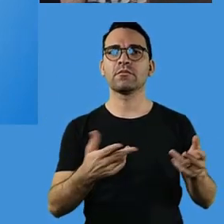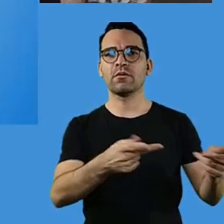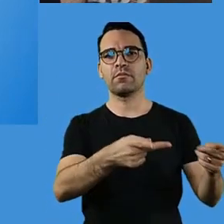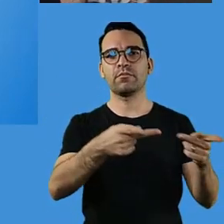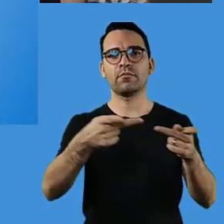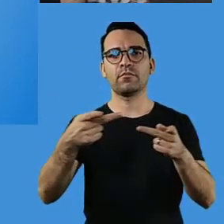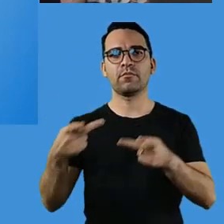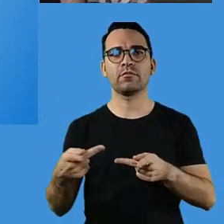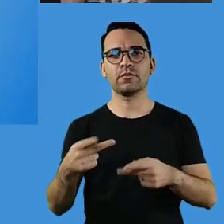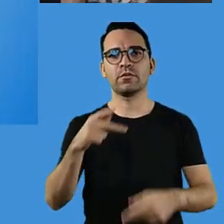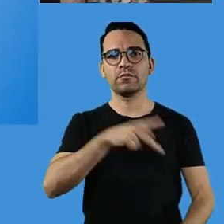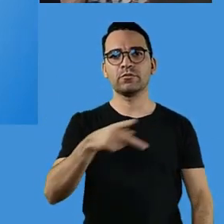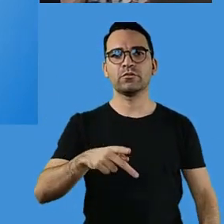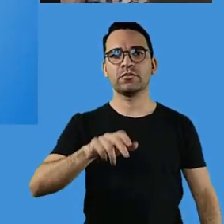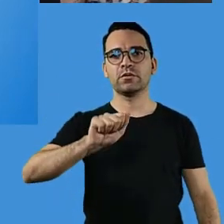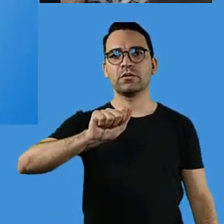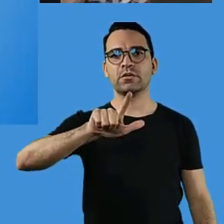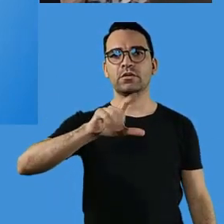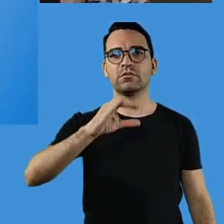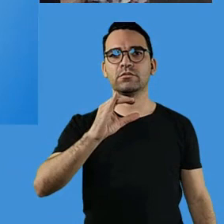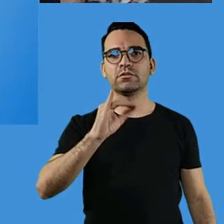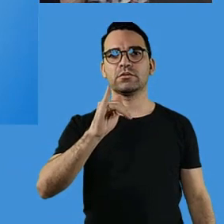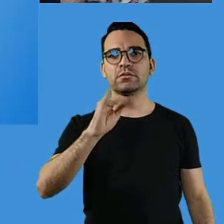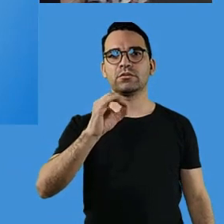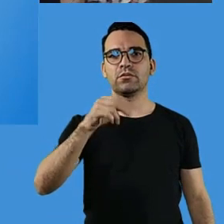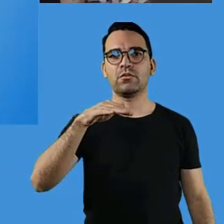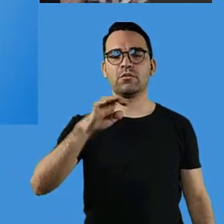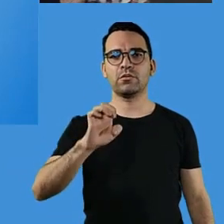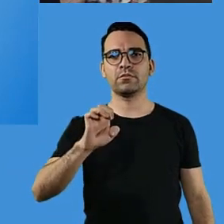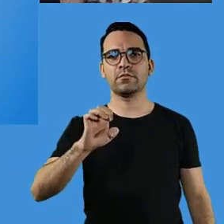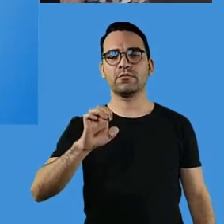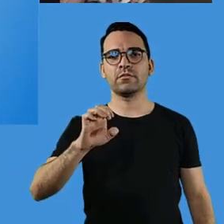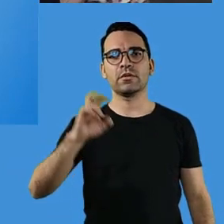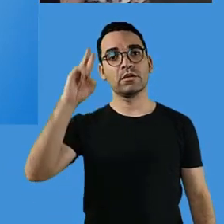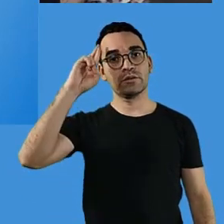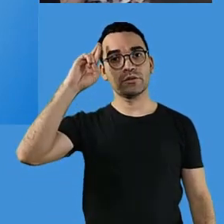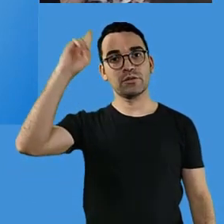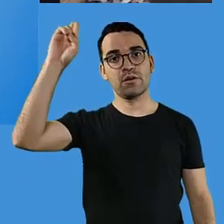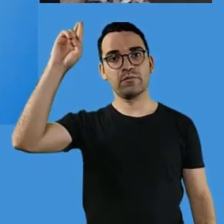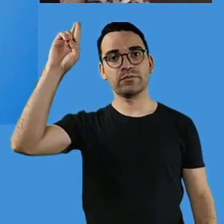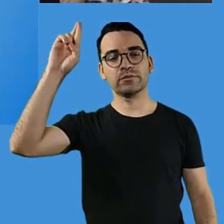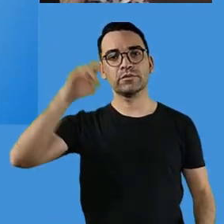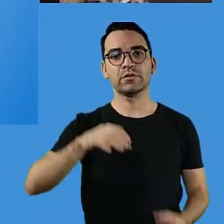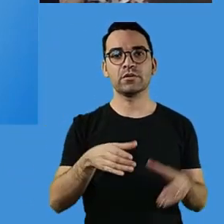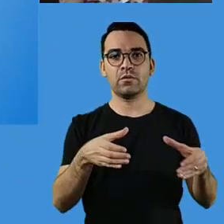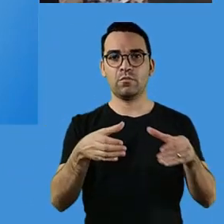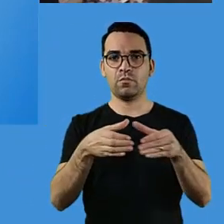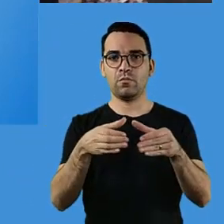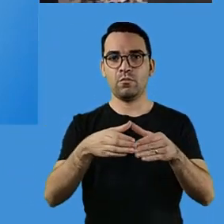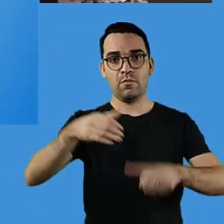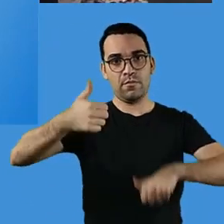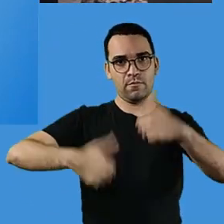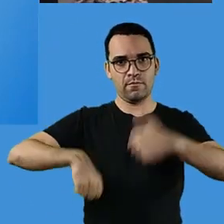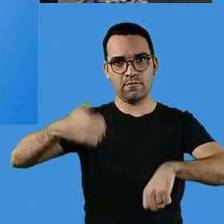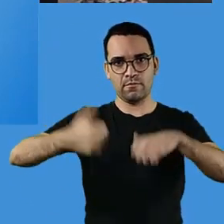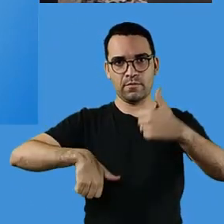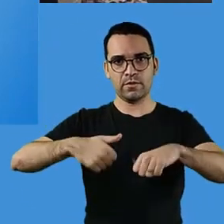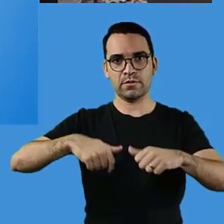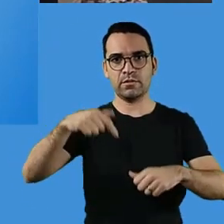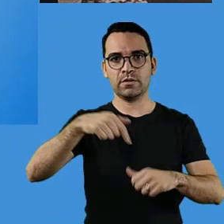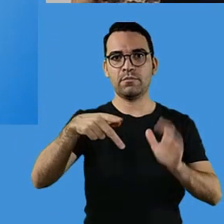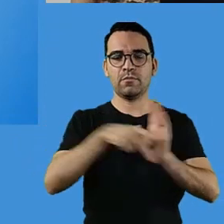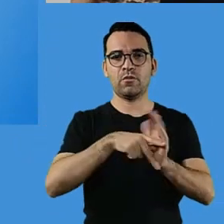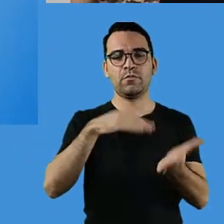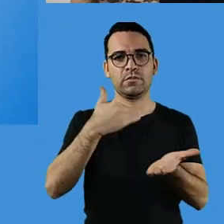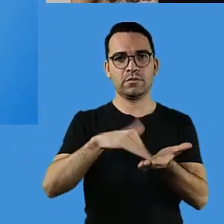Agora eu vou passar a fala para a professora Alcione, ela é chefe da divisão de avaliação e ela vai